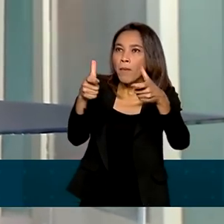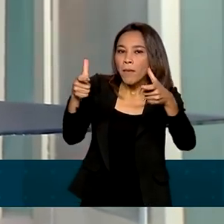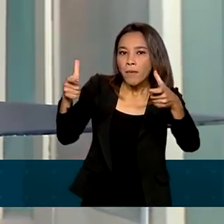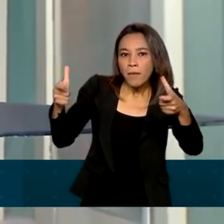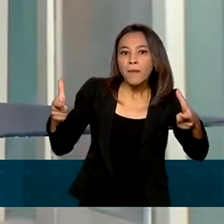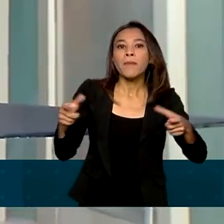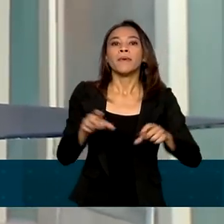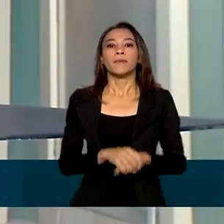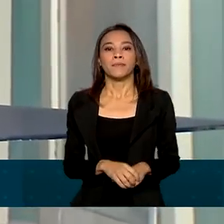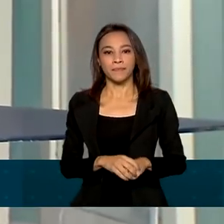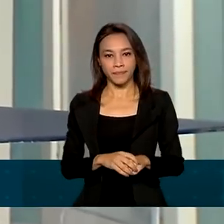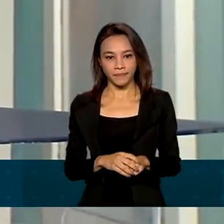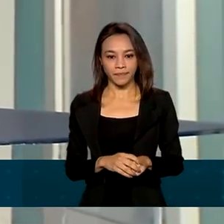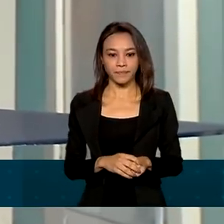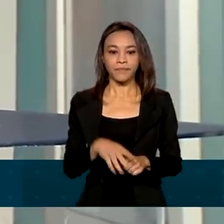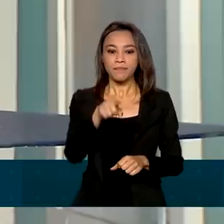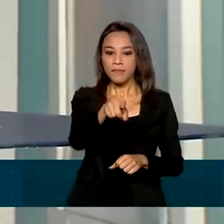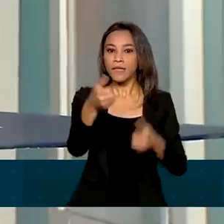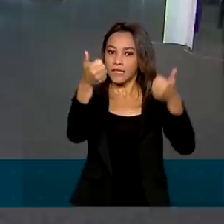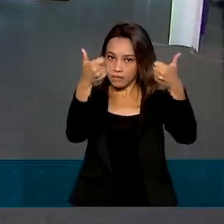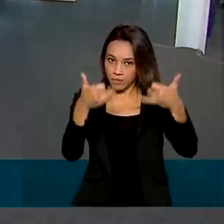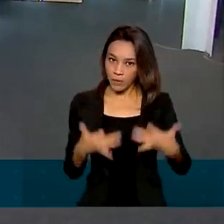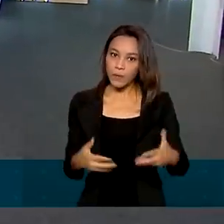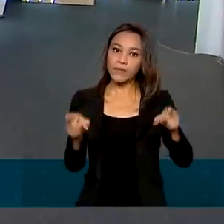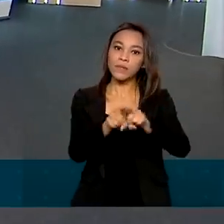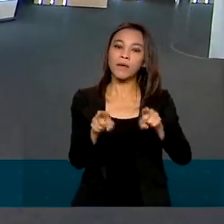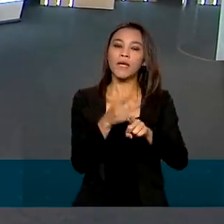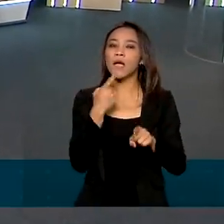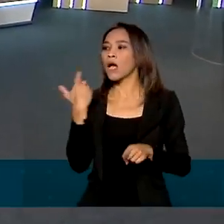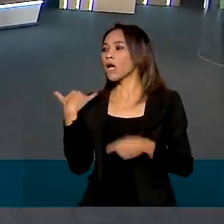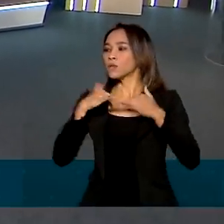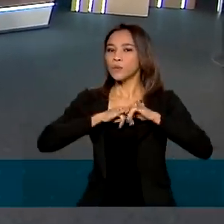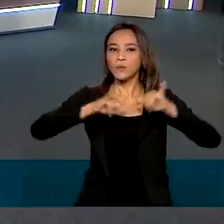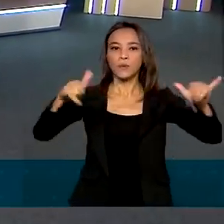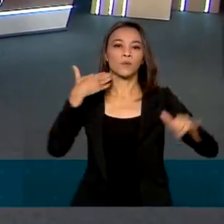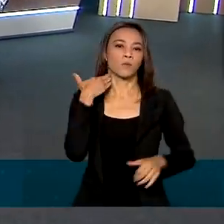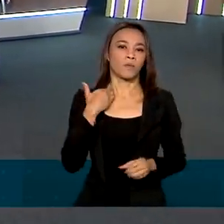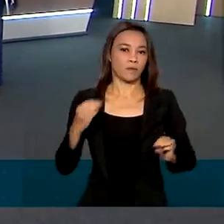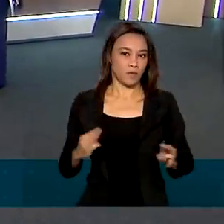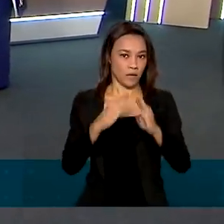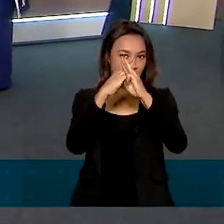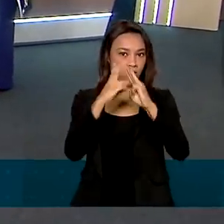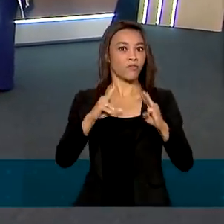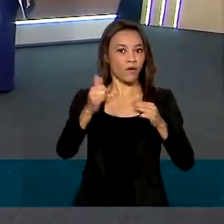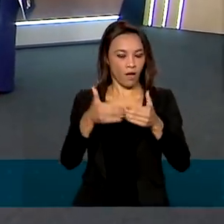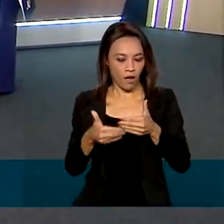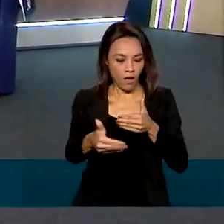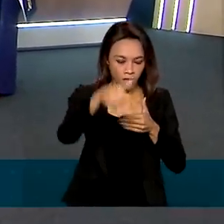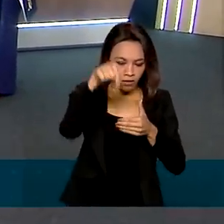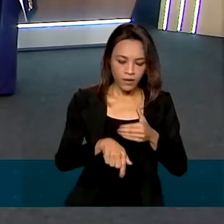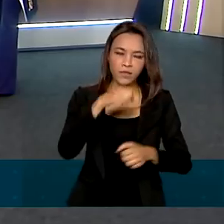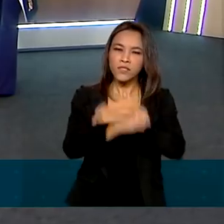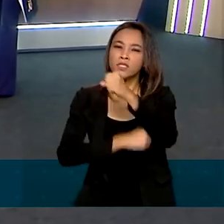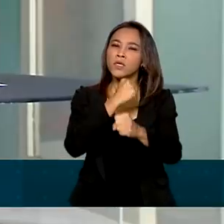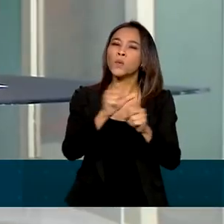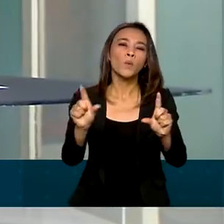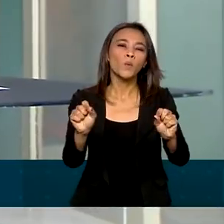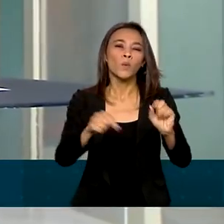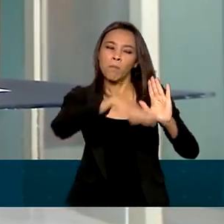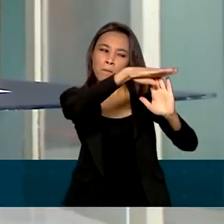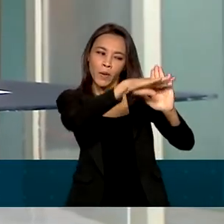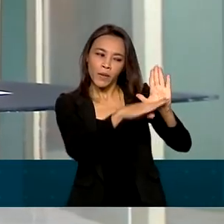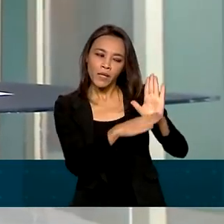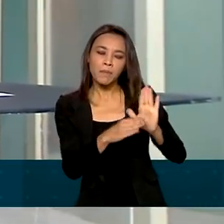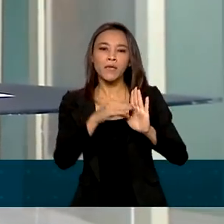milhões de brasileiros. Pedro Guimarães anunciou que a Caixa Econômica vai lançar ainda este ano um programa de